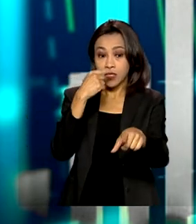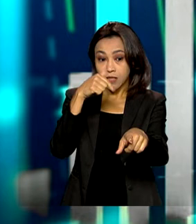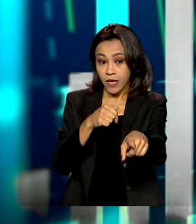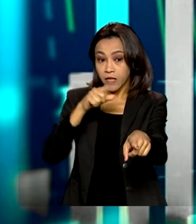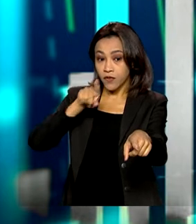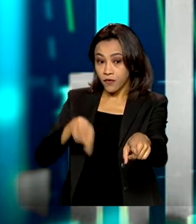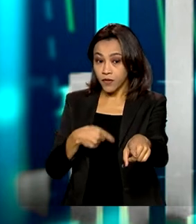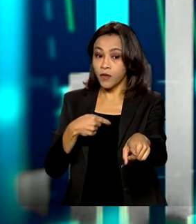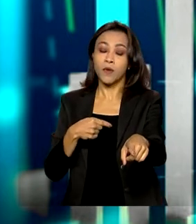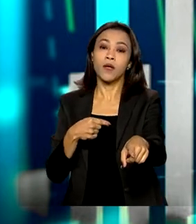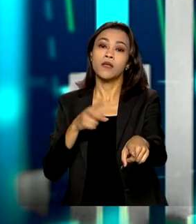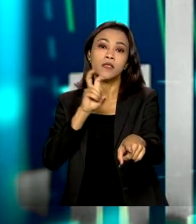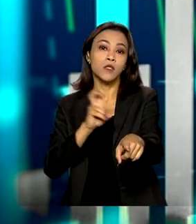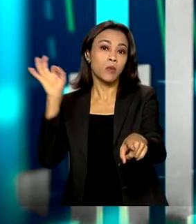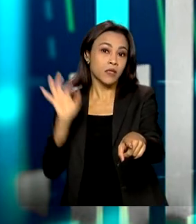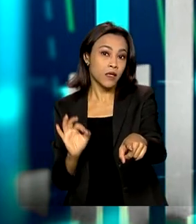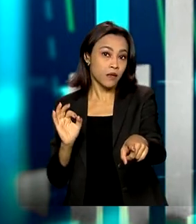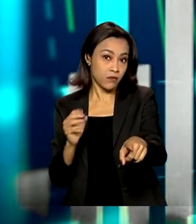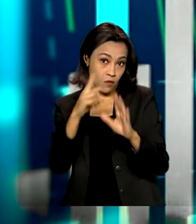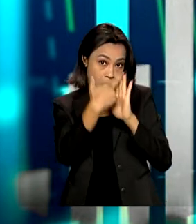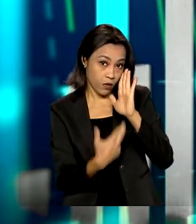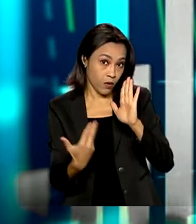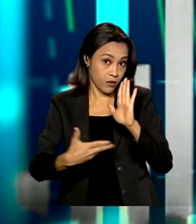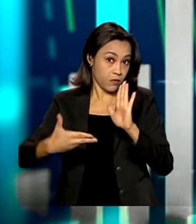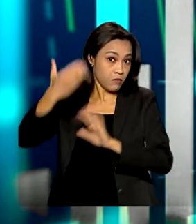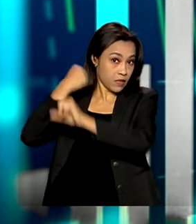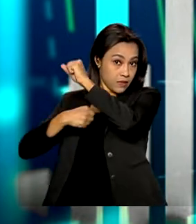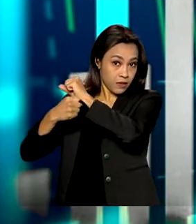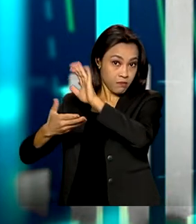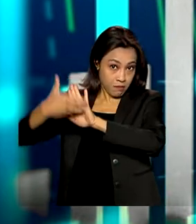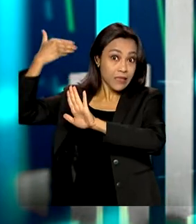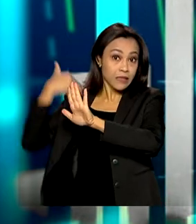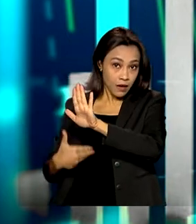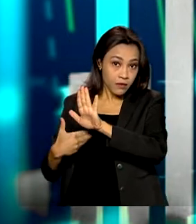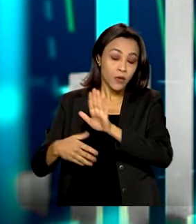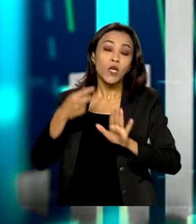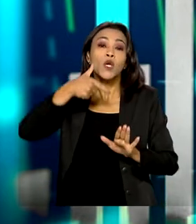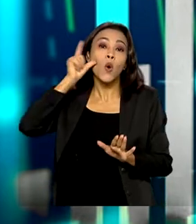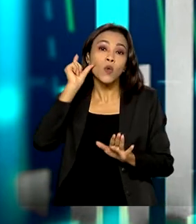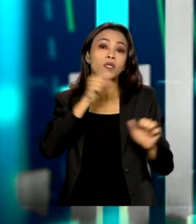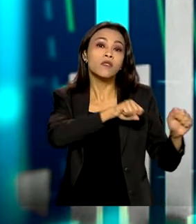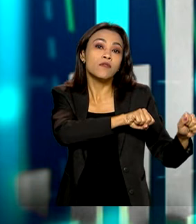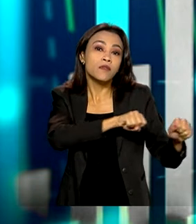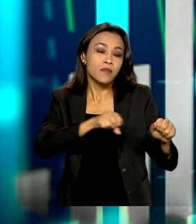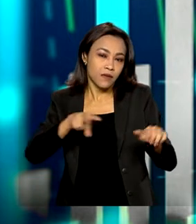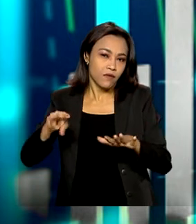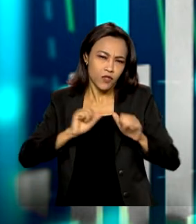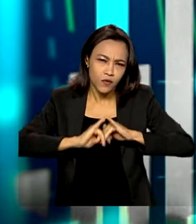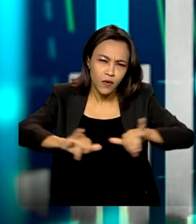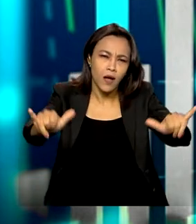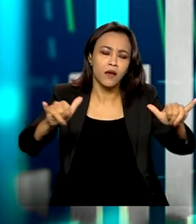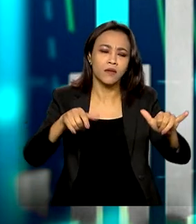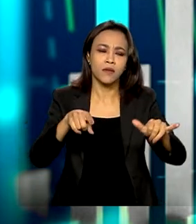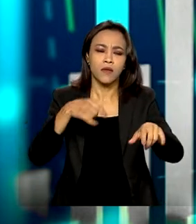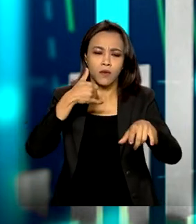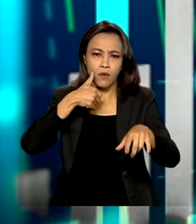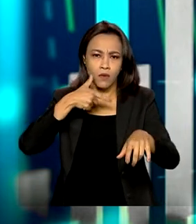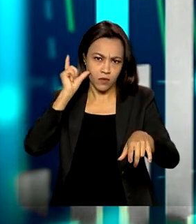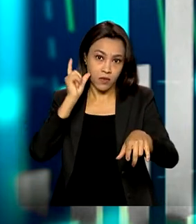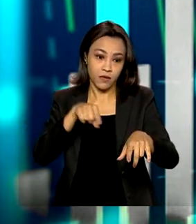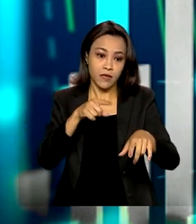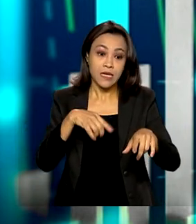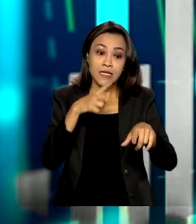% no boletim da semana passada, mas, nessa semana, no boletim que foi publicado ontem, a expectativa é que a inflação fique em torno de